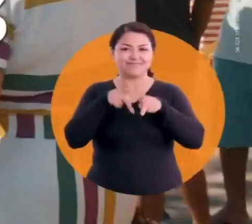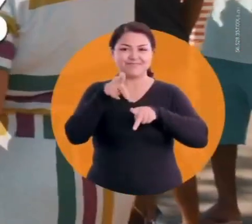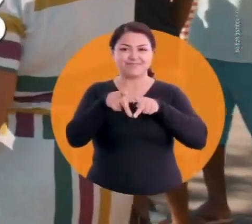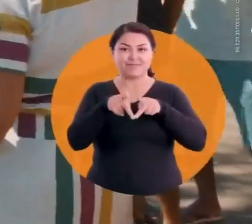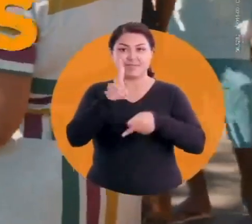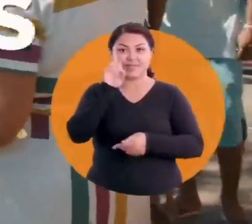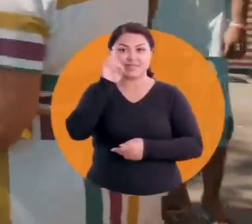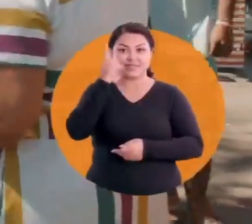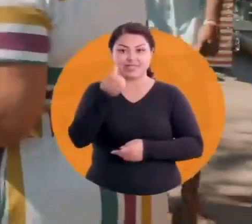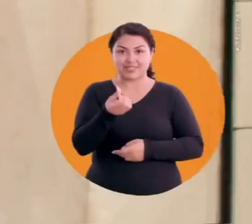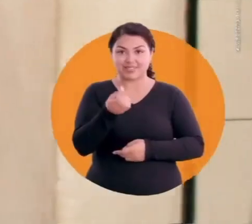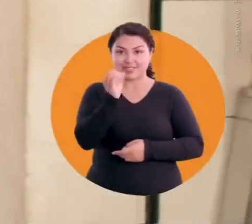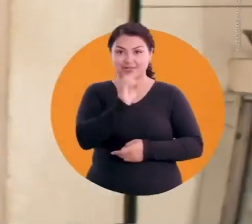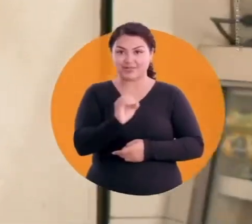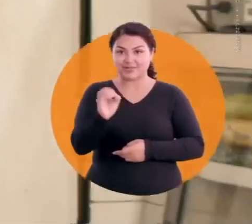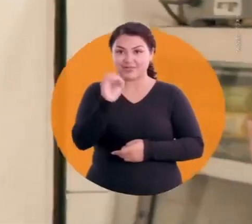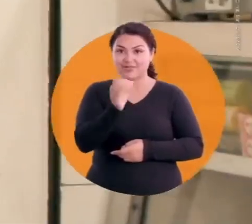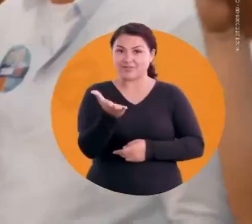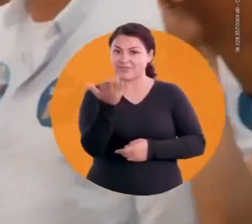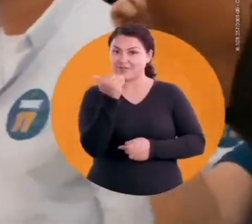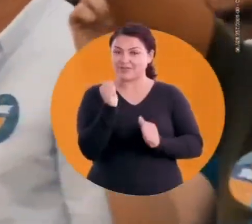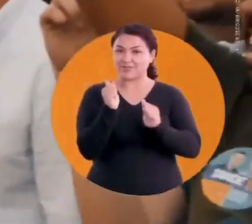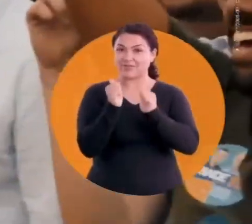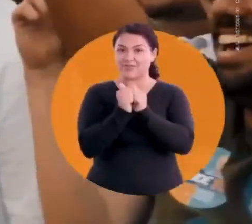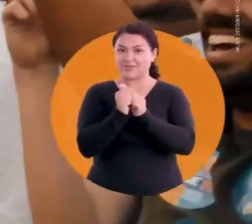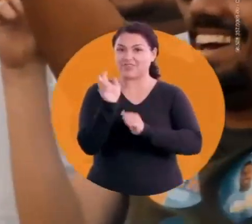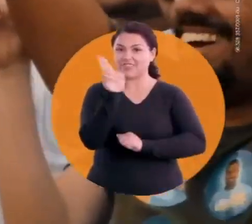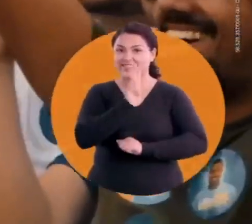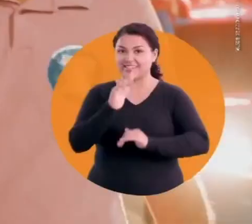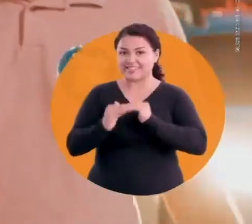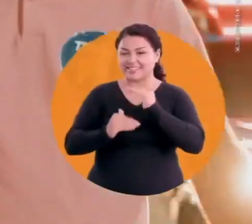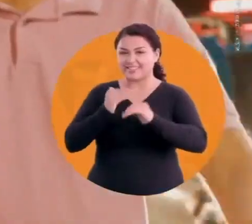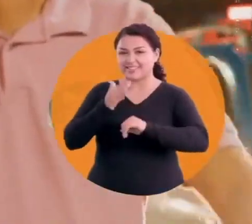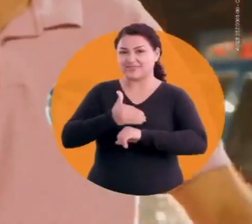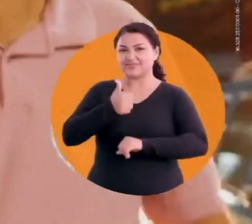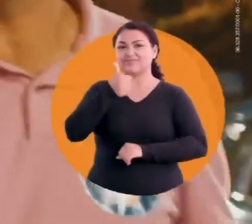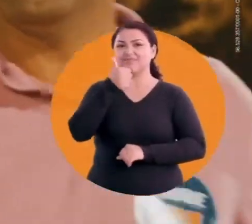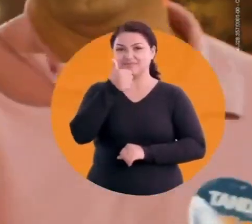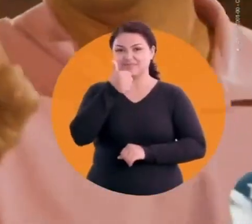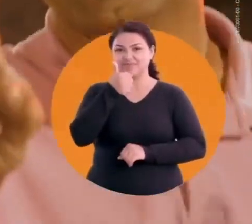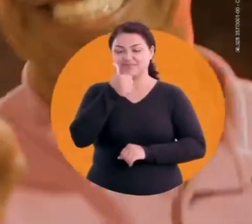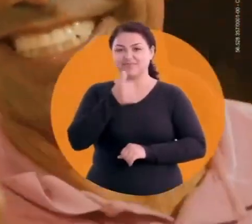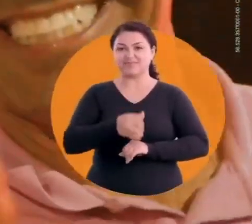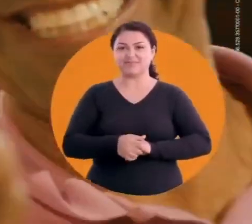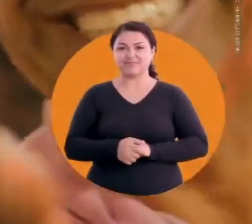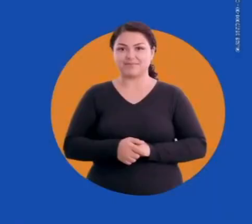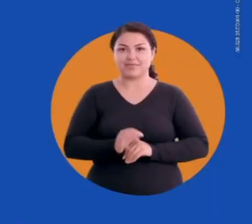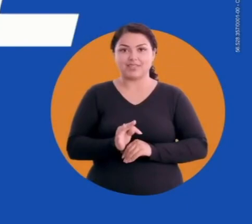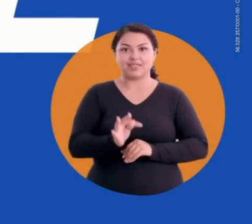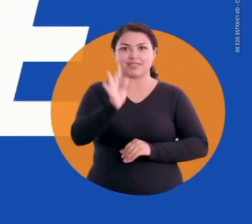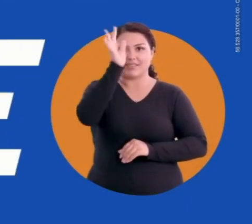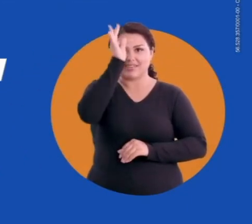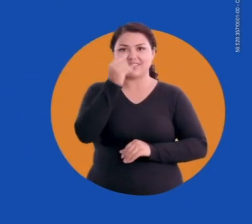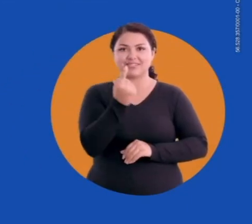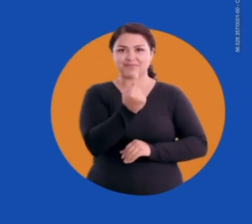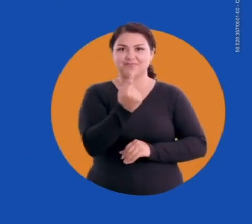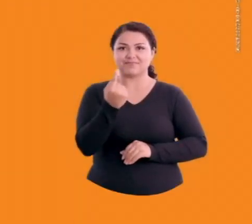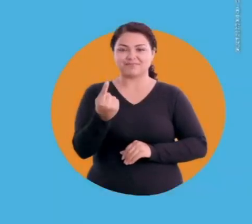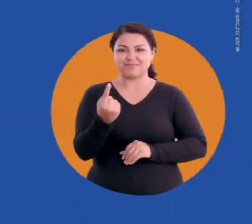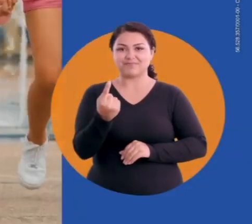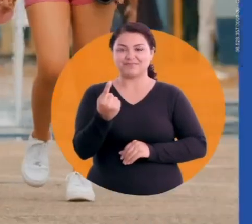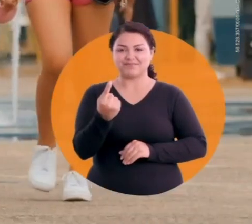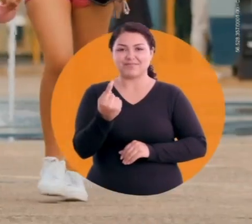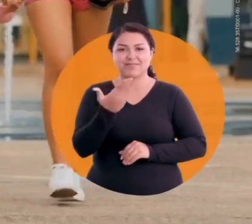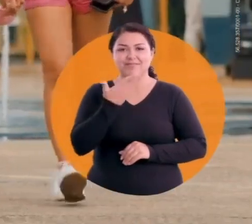população Dia 6 de outubro, vamos juntos por uma Resende cada vez melhor Tande é